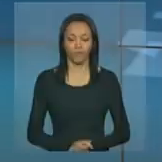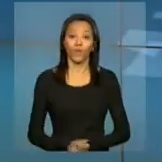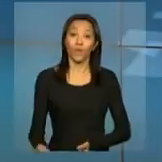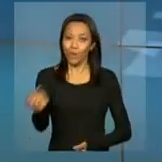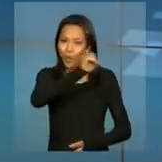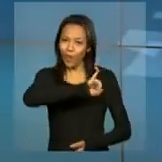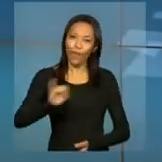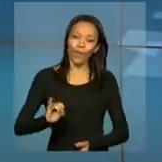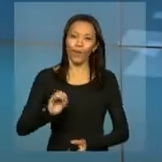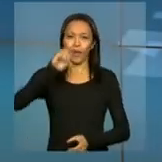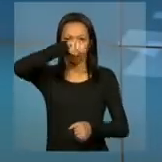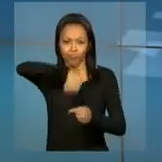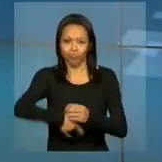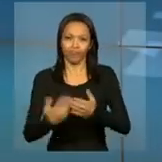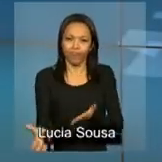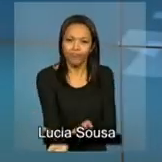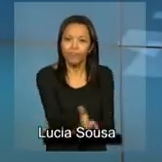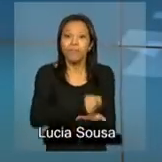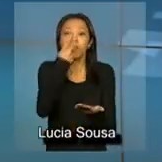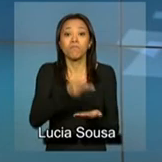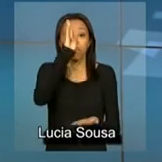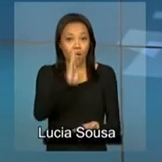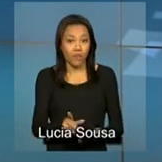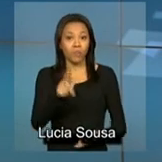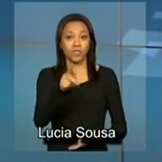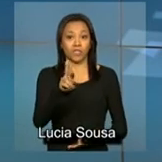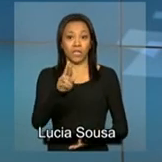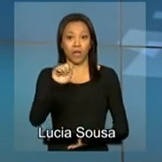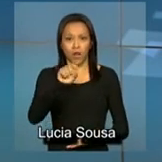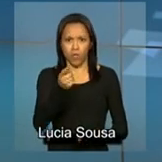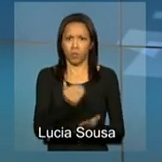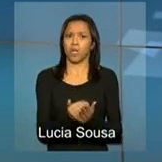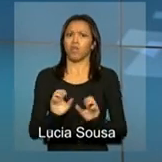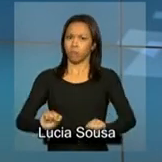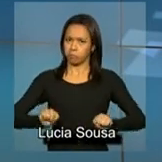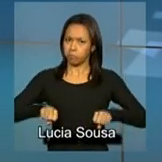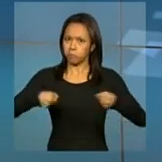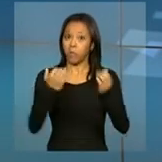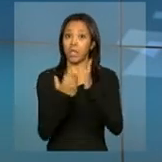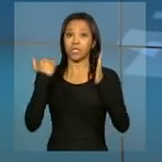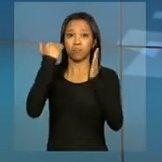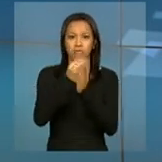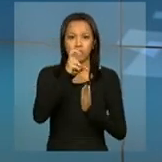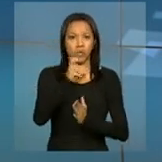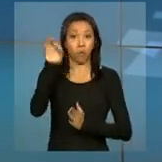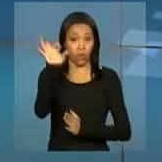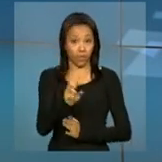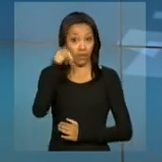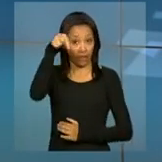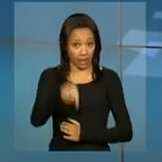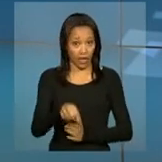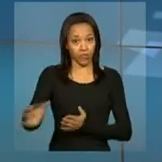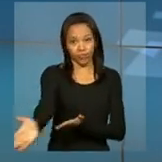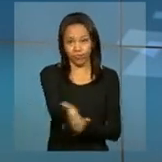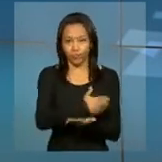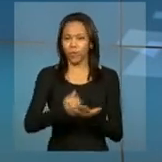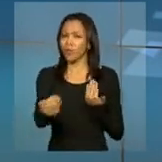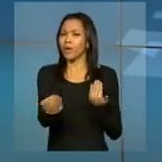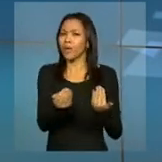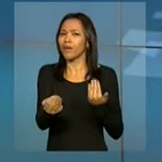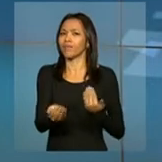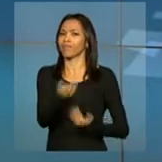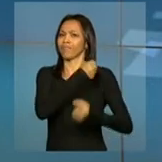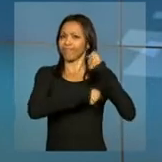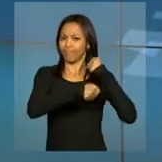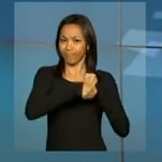Olá, a produção nacional de grãos teve um crescimento de 5% nesta safra em relação a safra anterior.